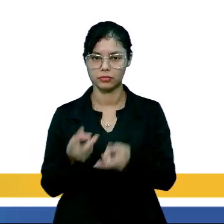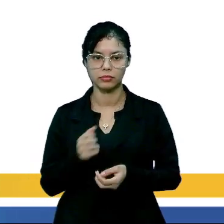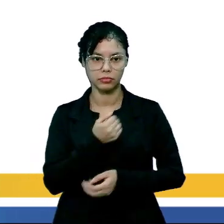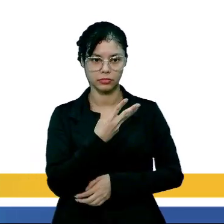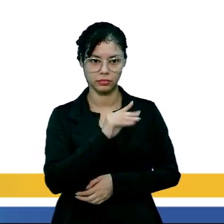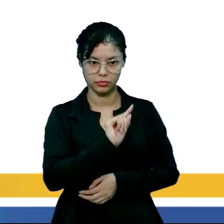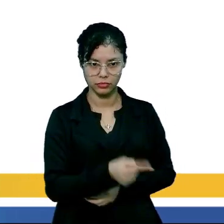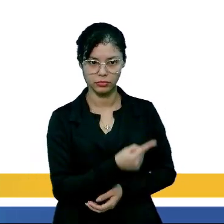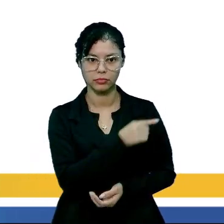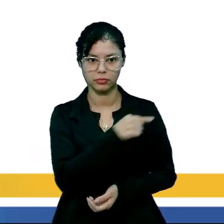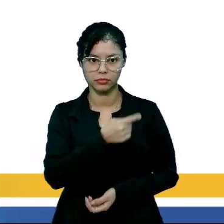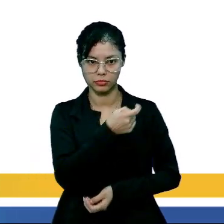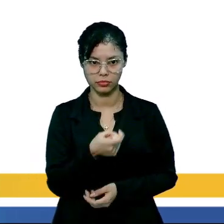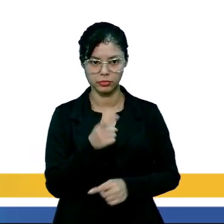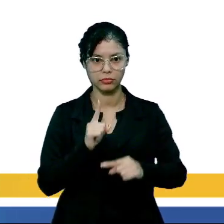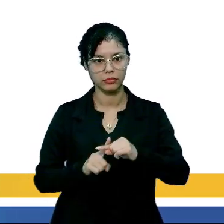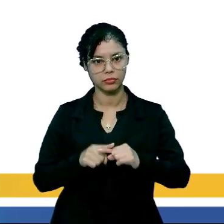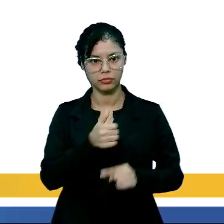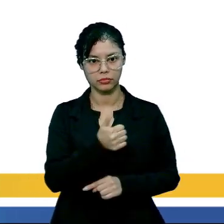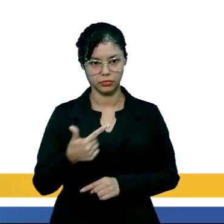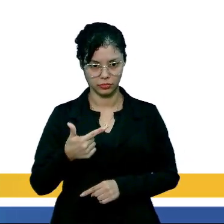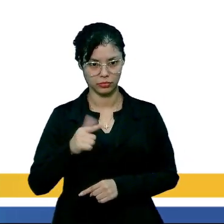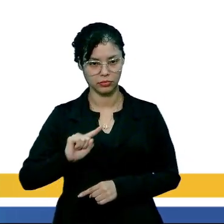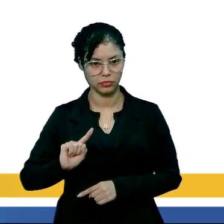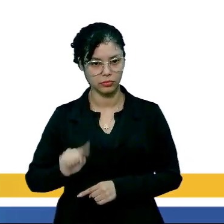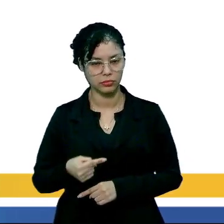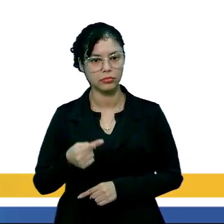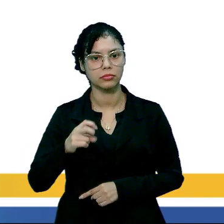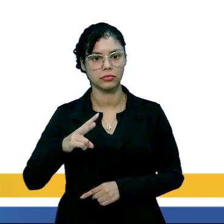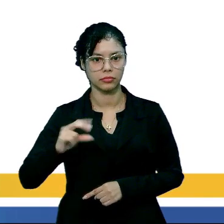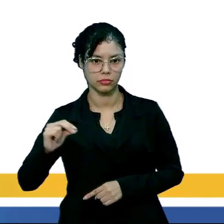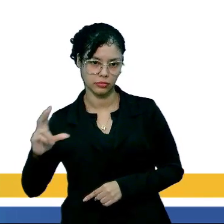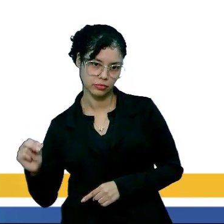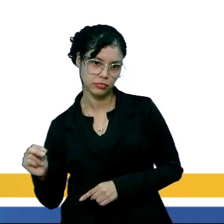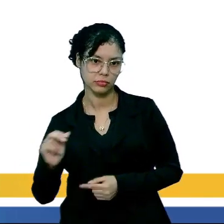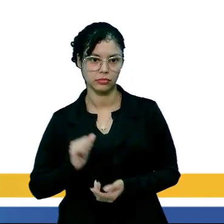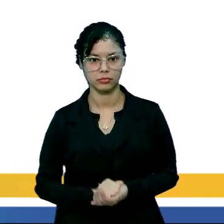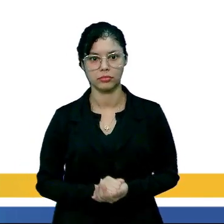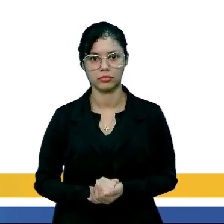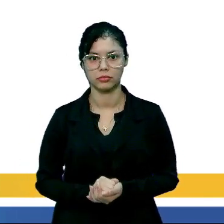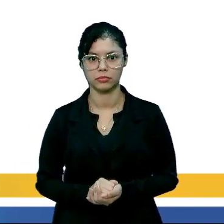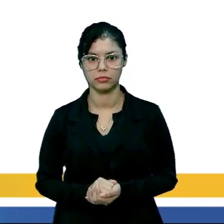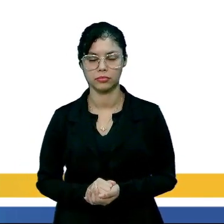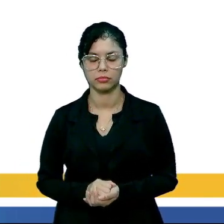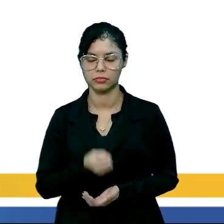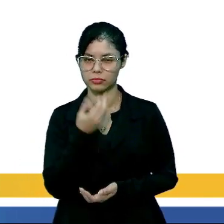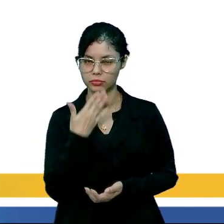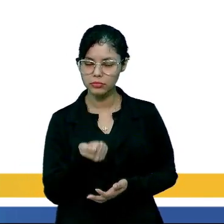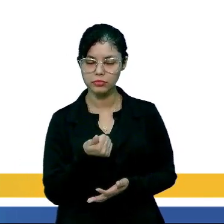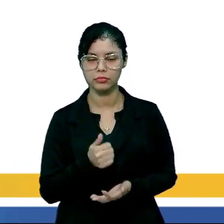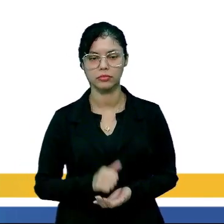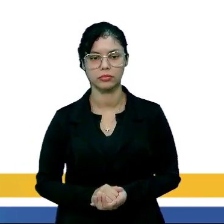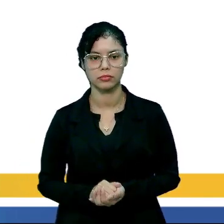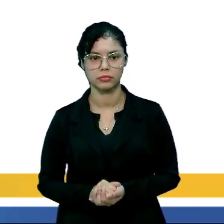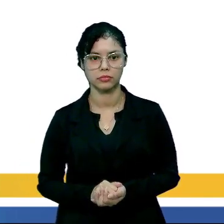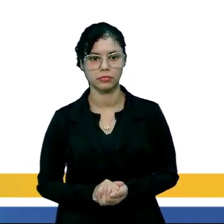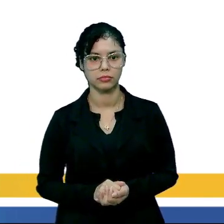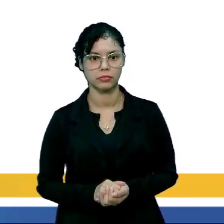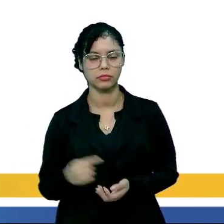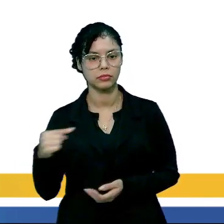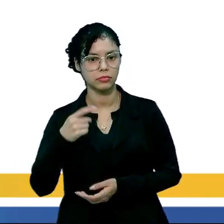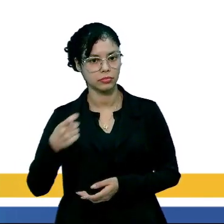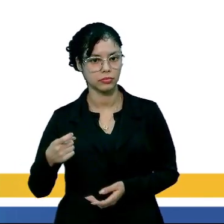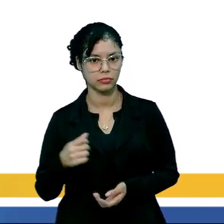40.000 menos X, mais... Só eliminou os parênteses. Tudo bem? Mais 12